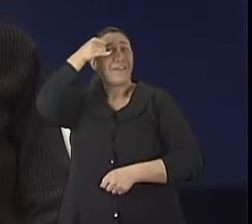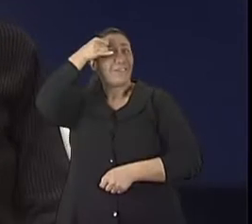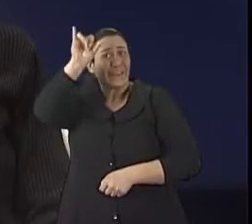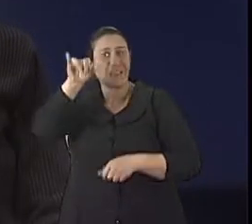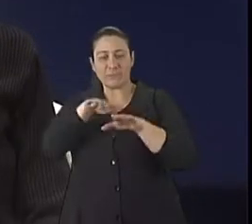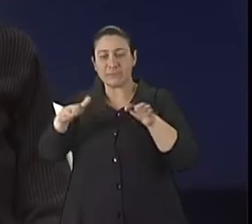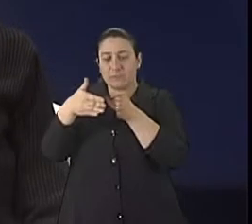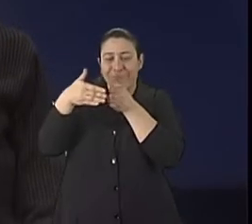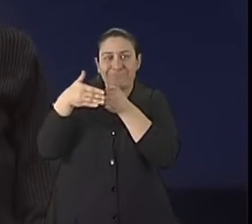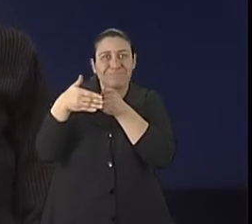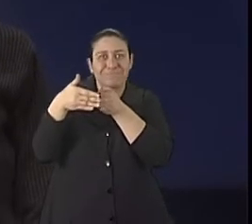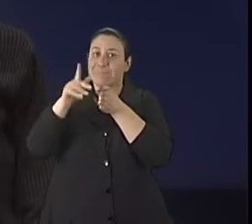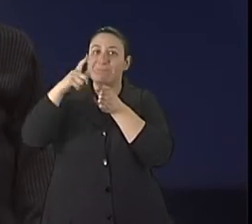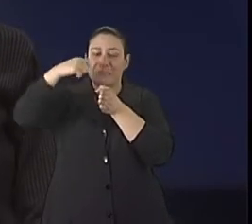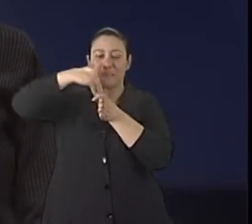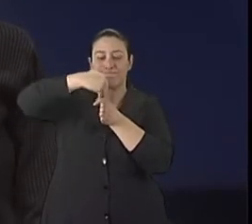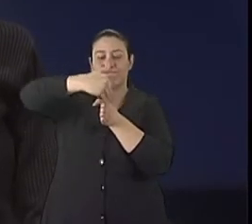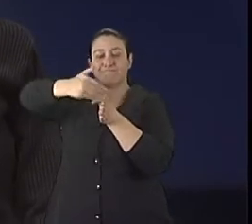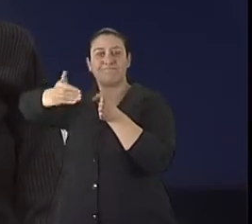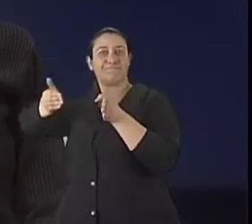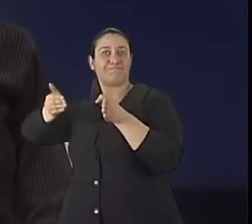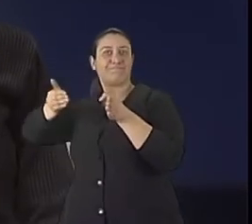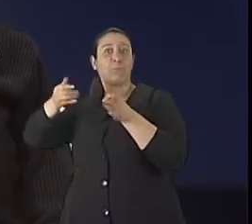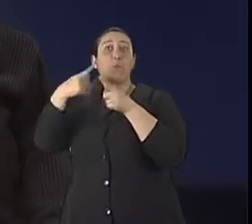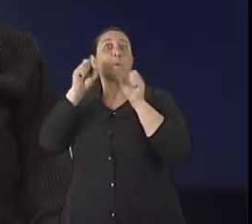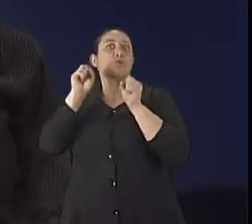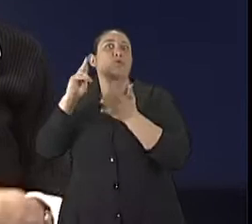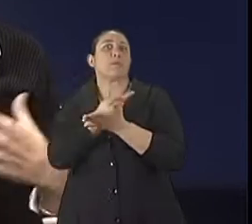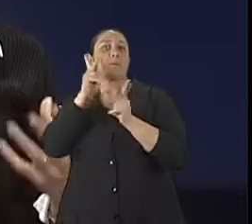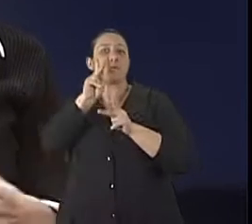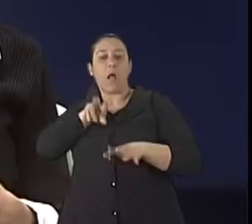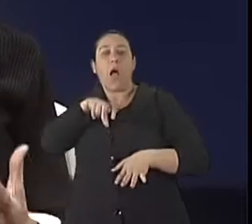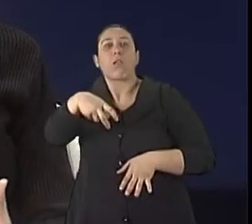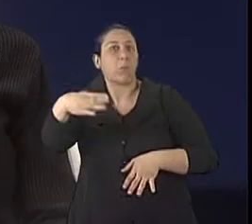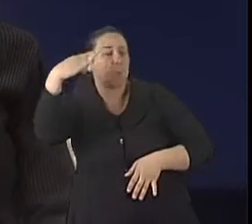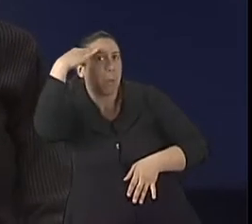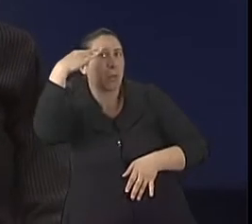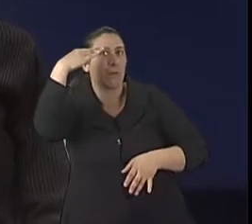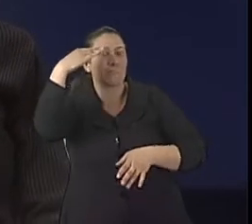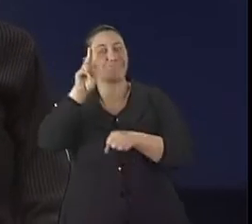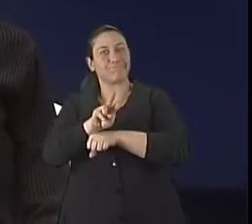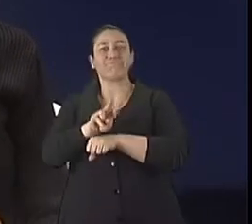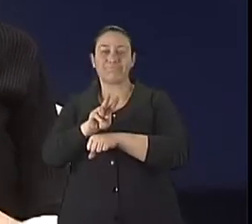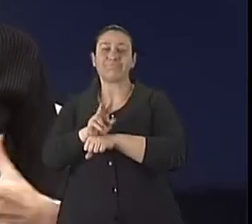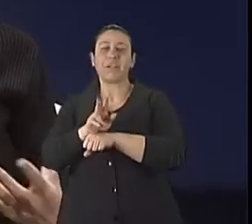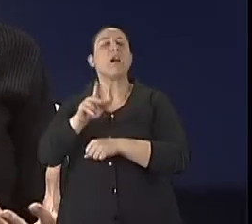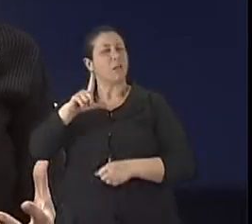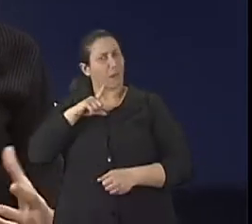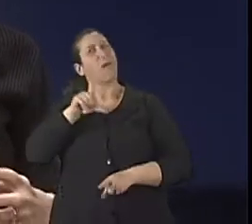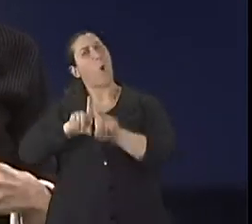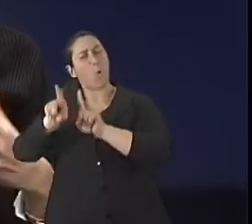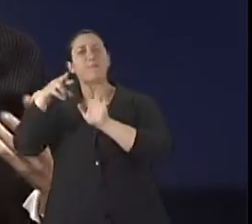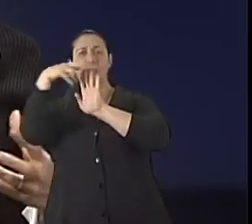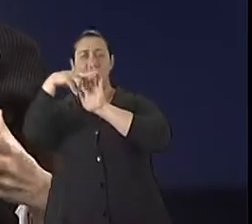bater também e sentir algum tipo de dor. Né? Eu gosto muito, isso até não está... Existem normas técnicas para isso da BNT, mas na verdade tem algumas